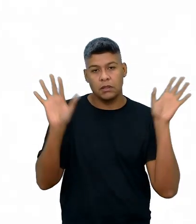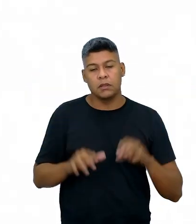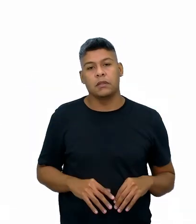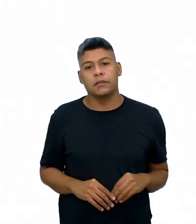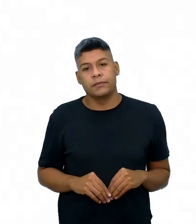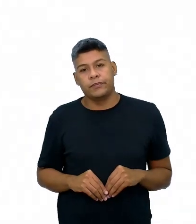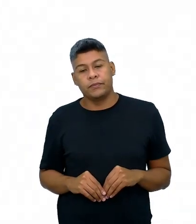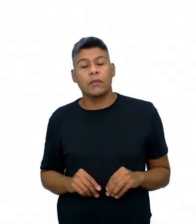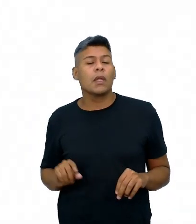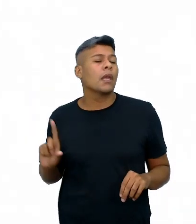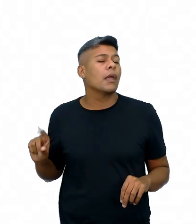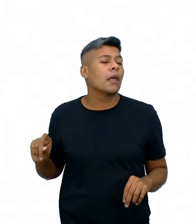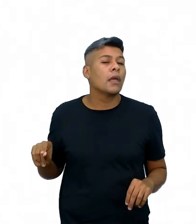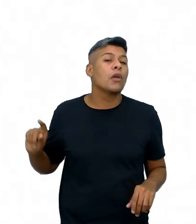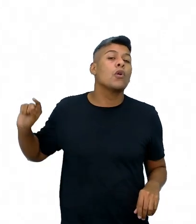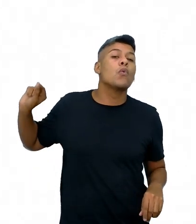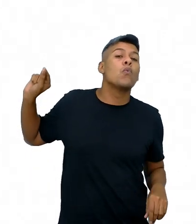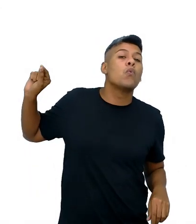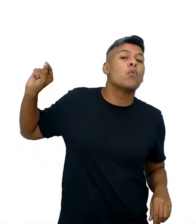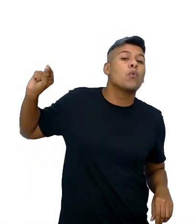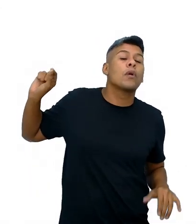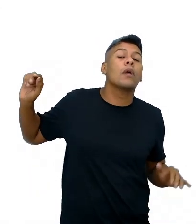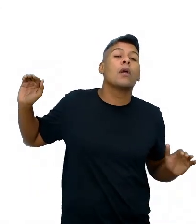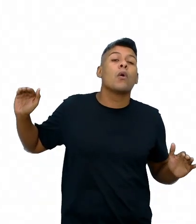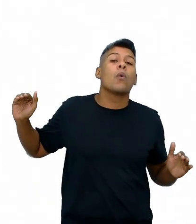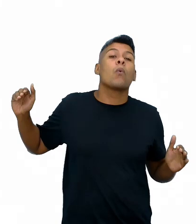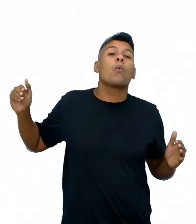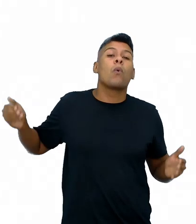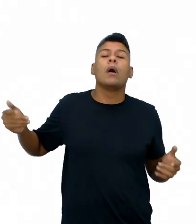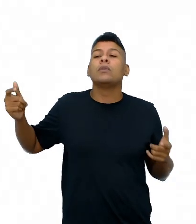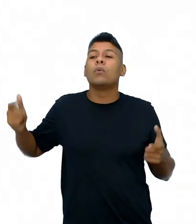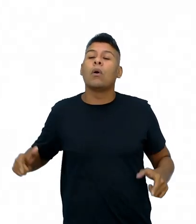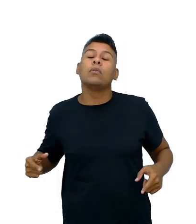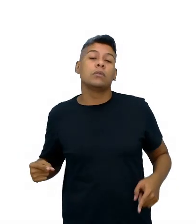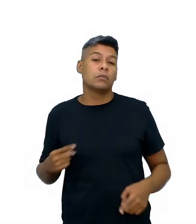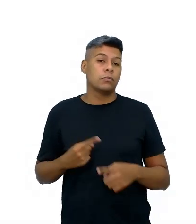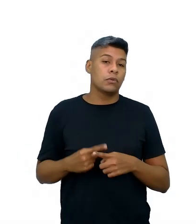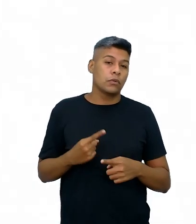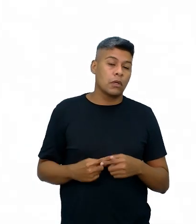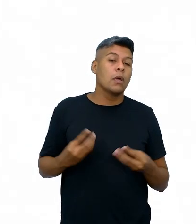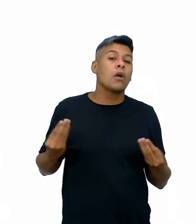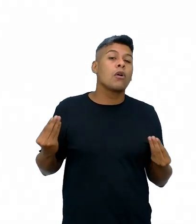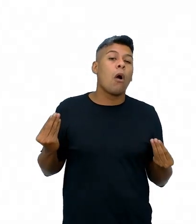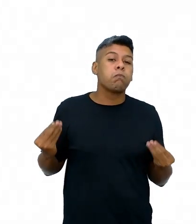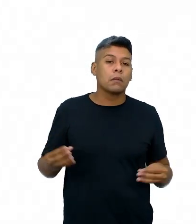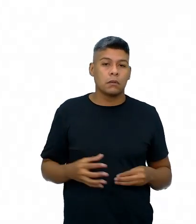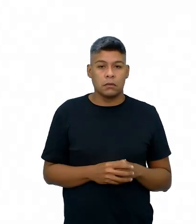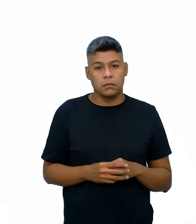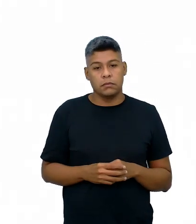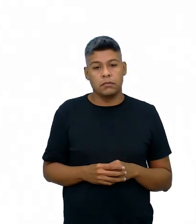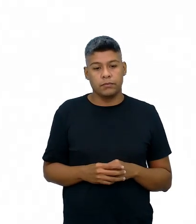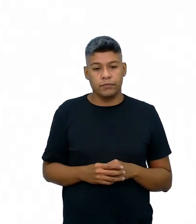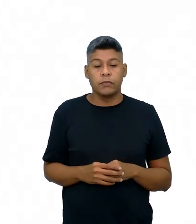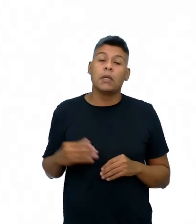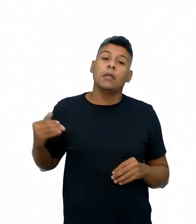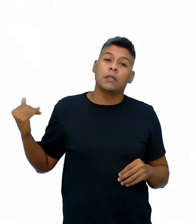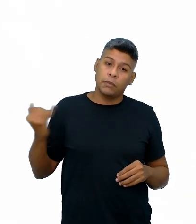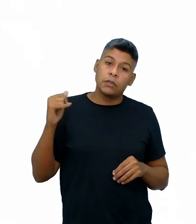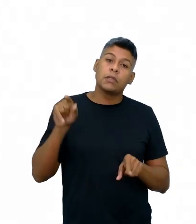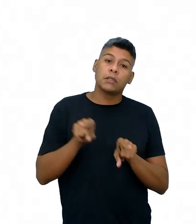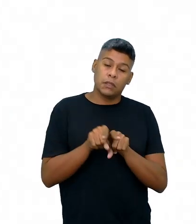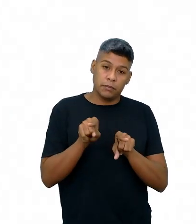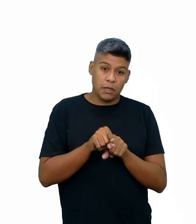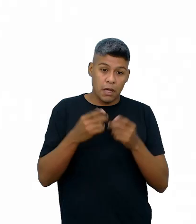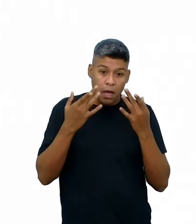O que, quem, quando, onde, por quê, como. É importante também